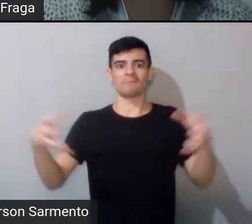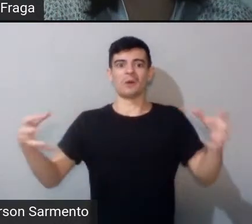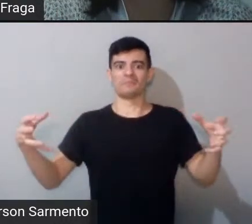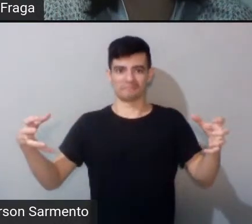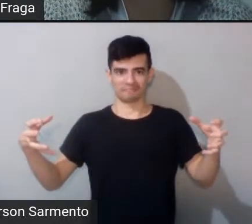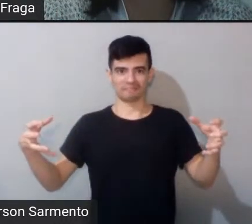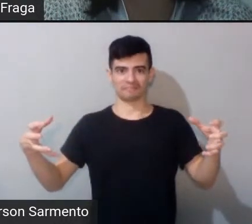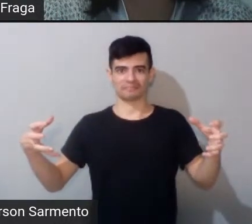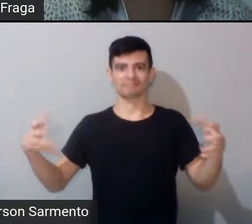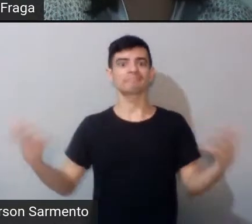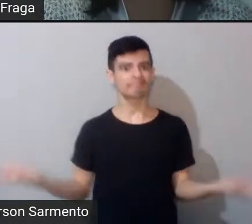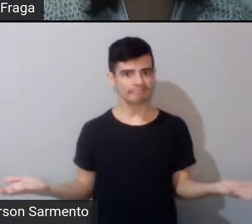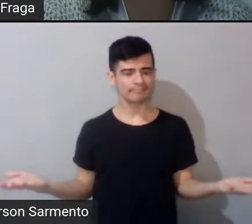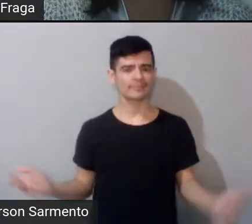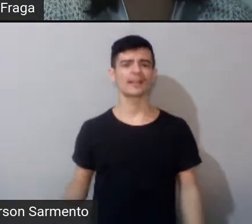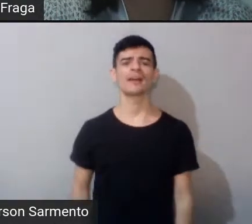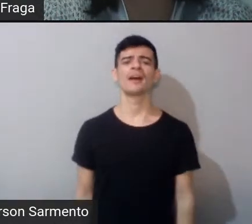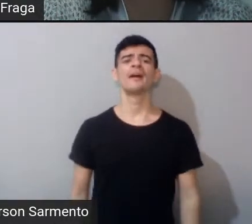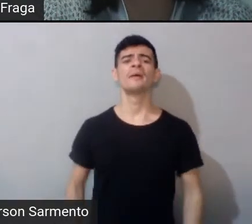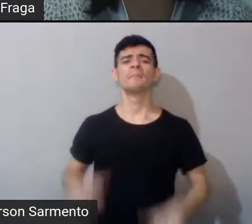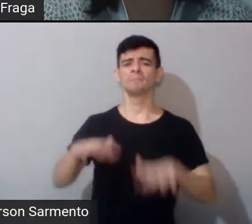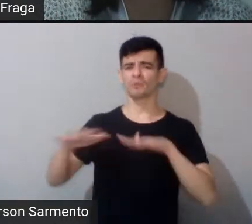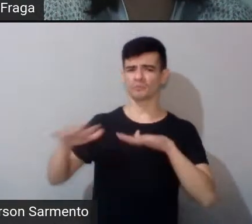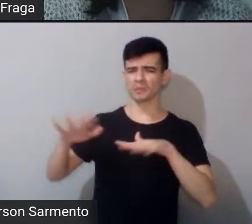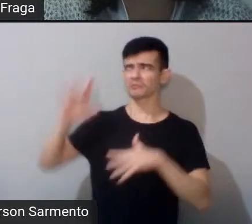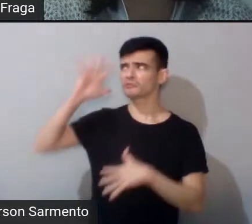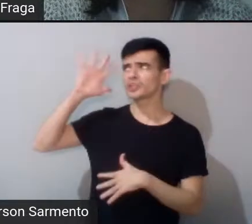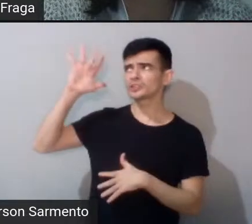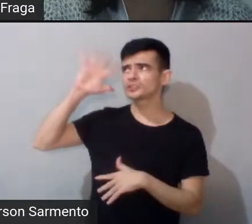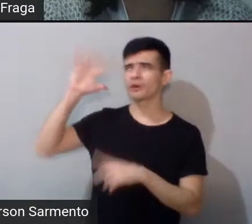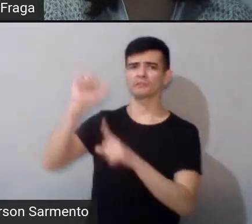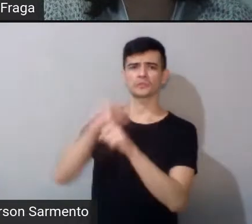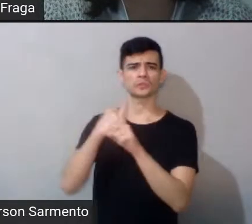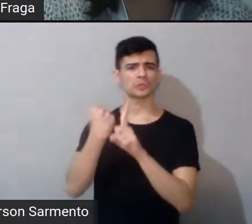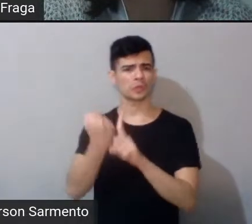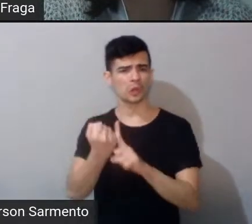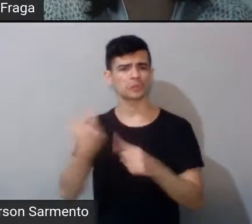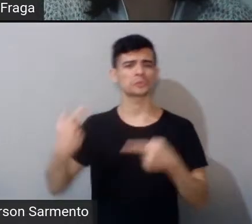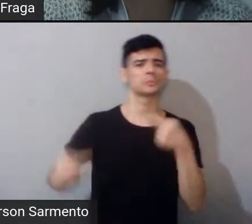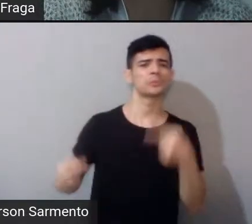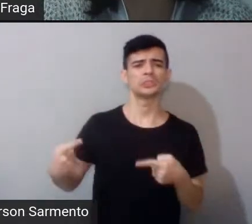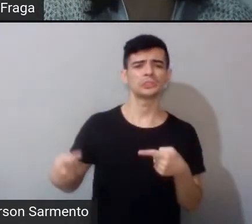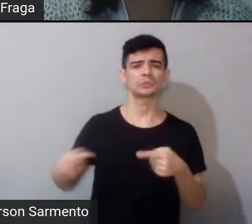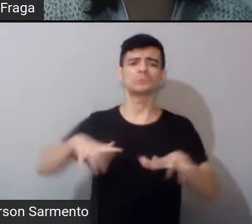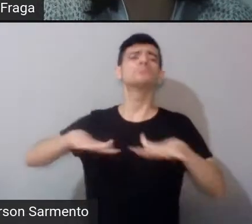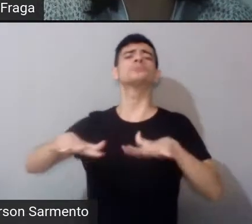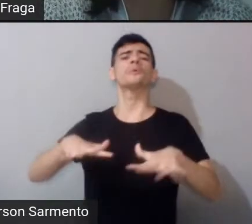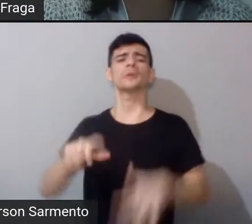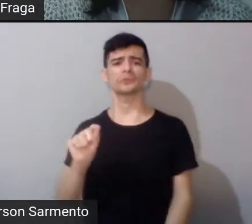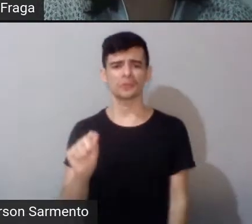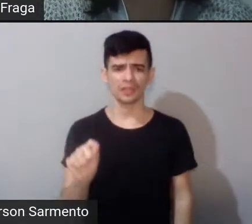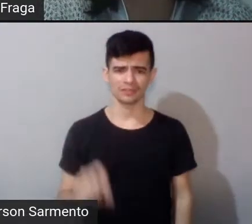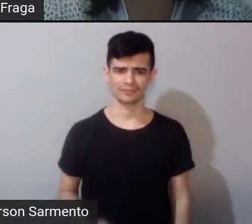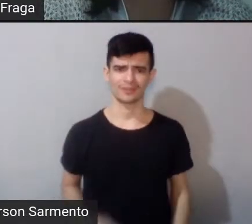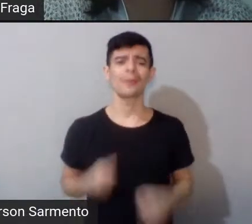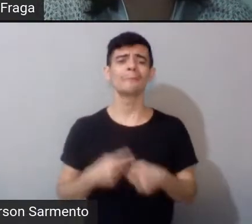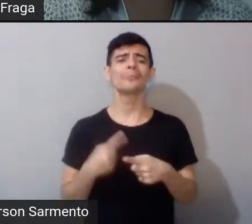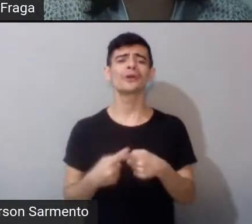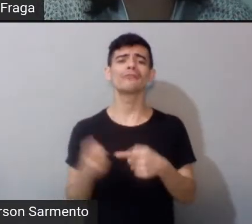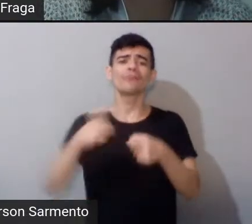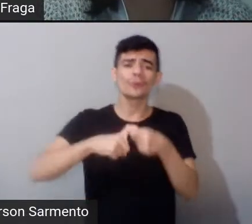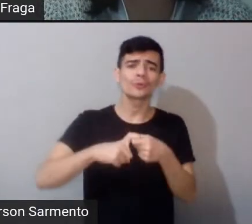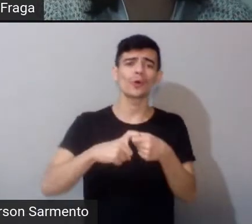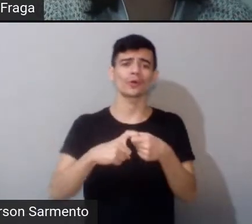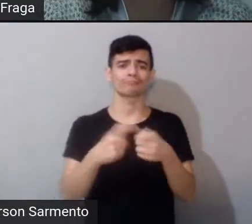filosófico, sociológico, político, cosmopolítico é esse? Por que os povos indígenas começaram a brotar de novo? Que movimento